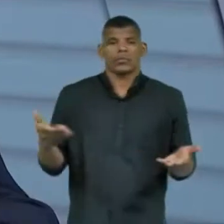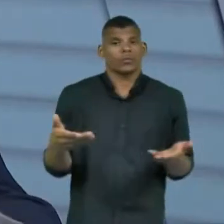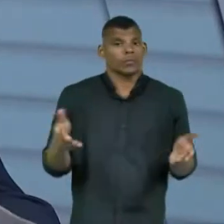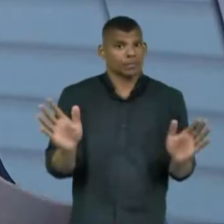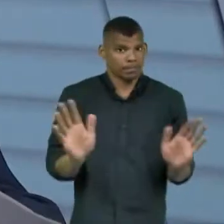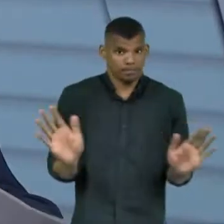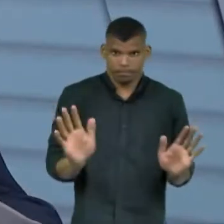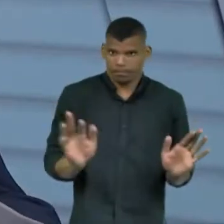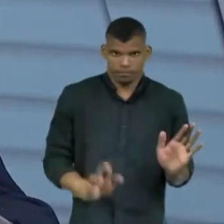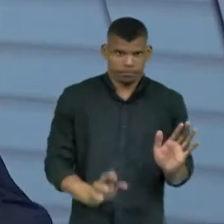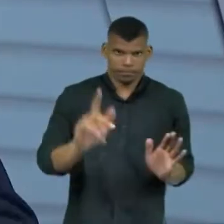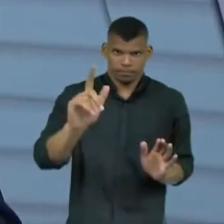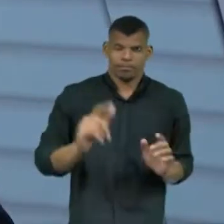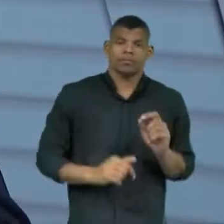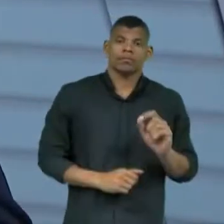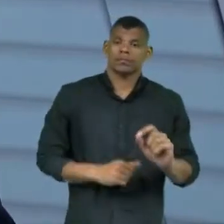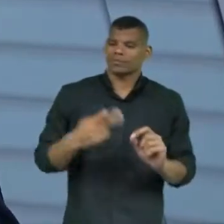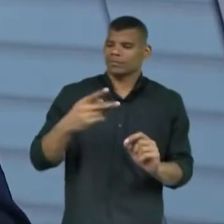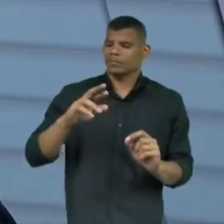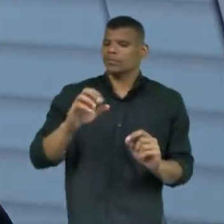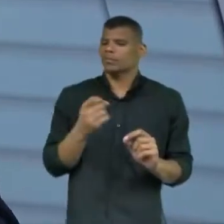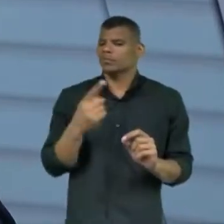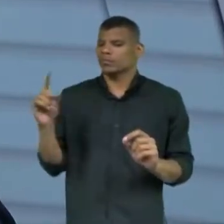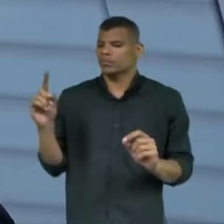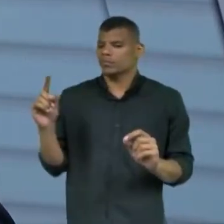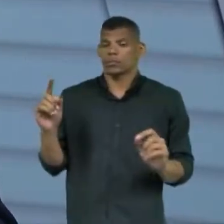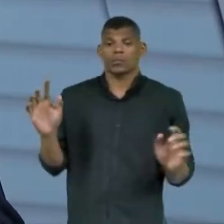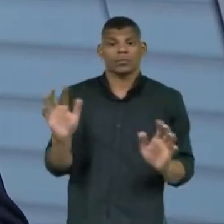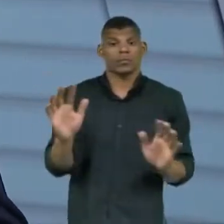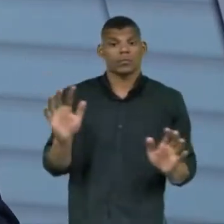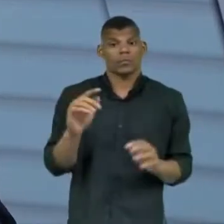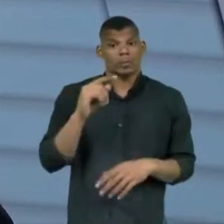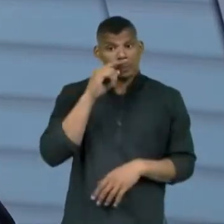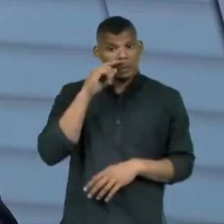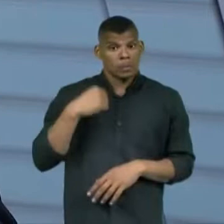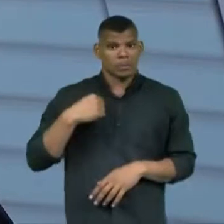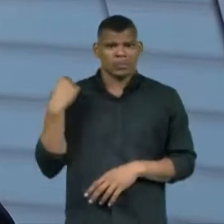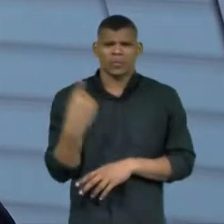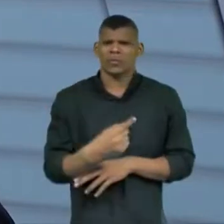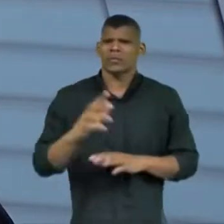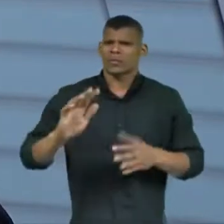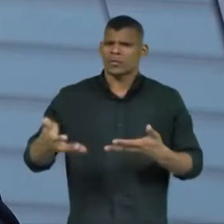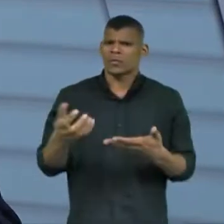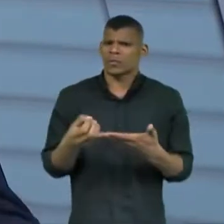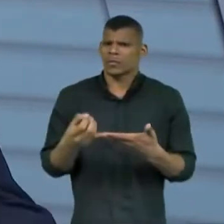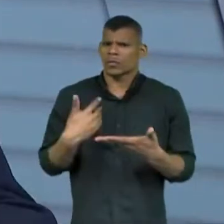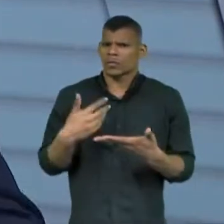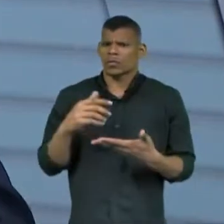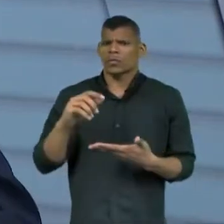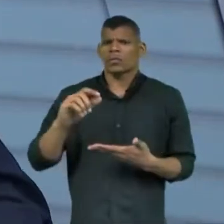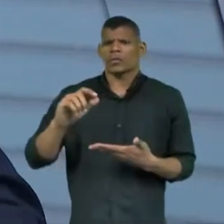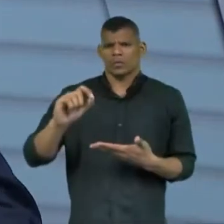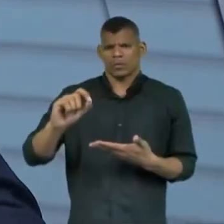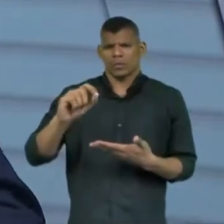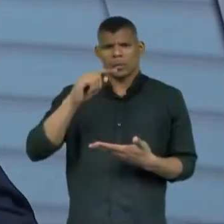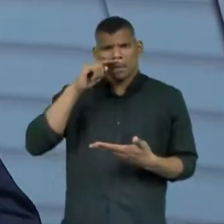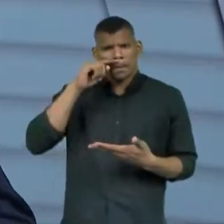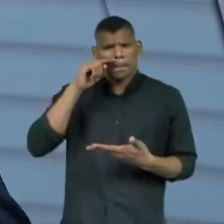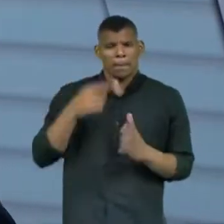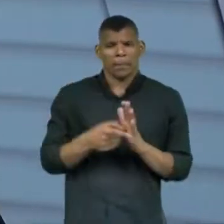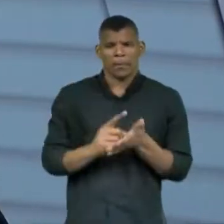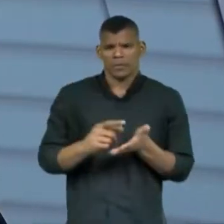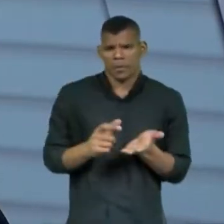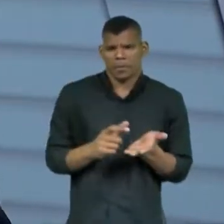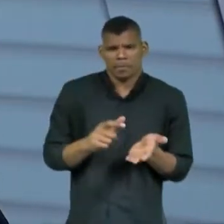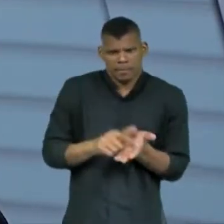Inclusive, a gente já começou a receber pelas redes sociais os banners, o chamado mosquitino antigamente era no papel,